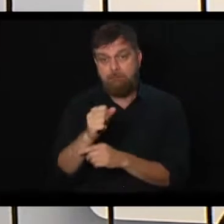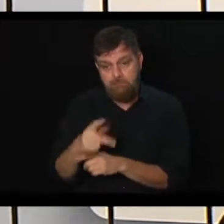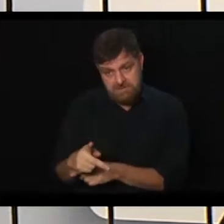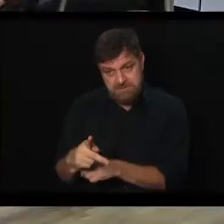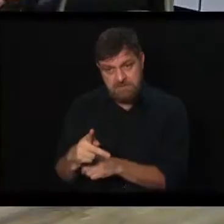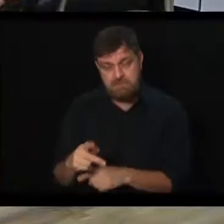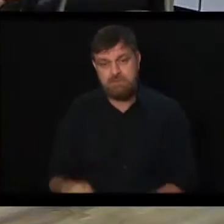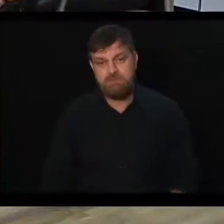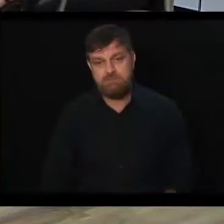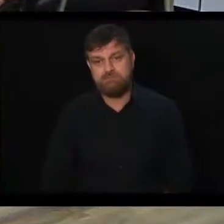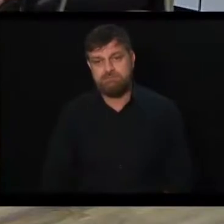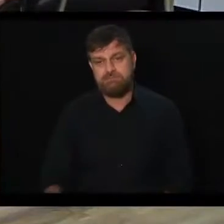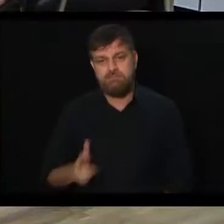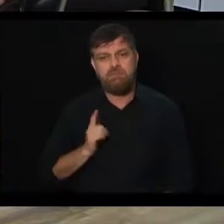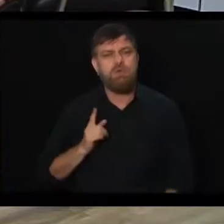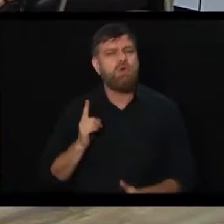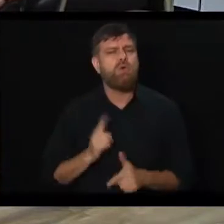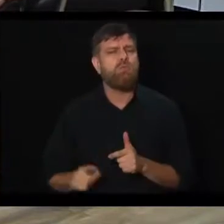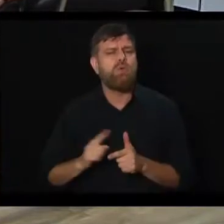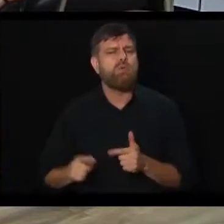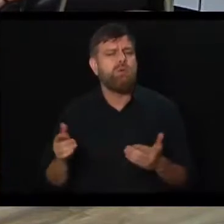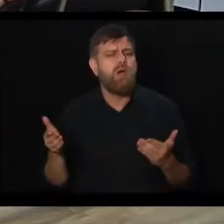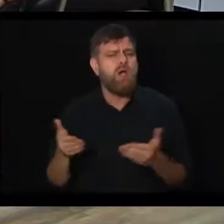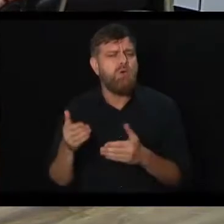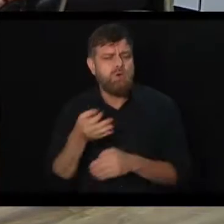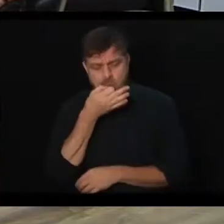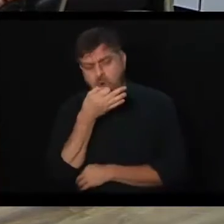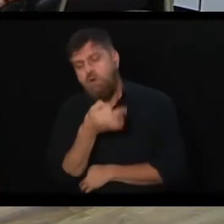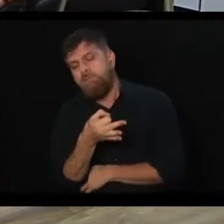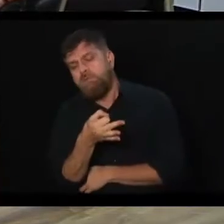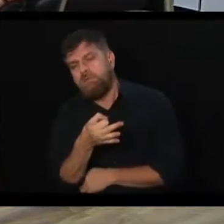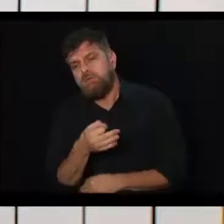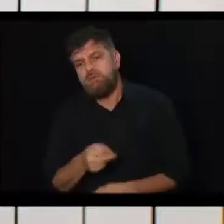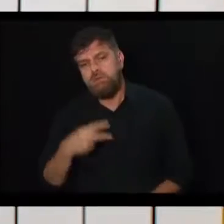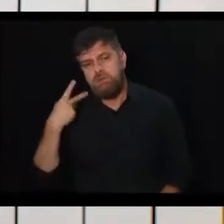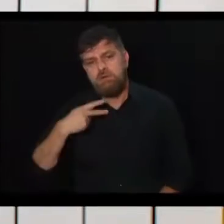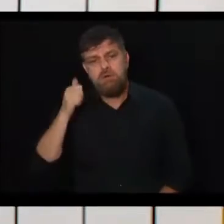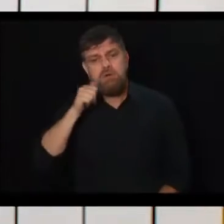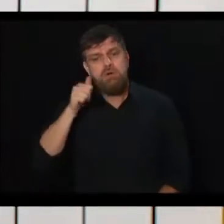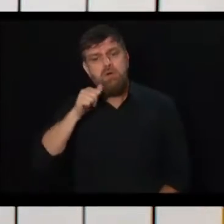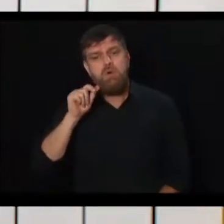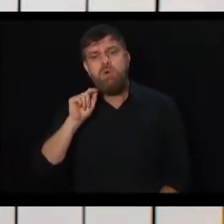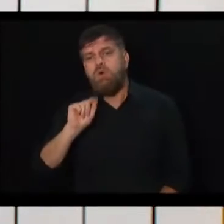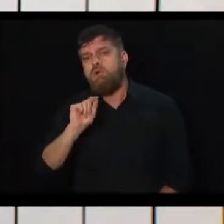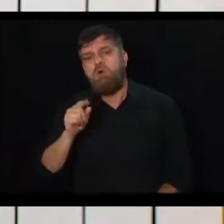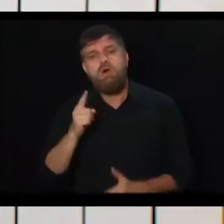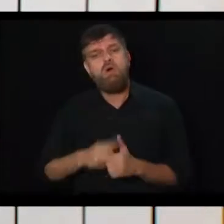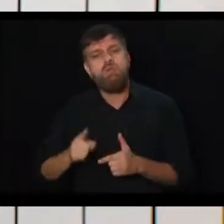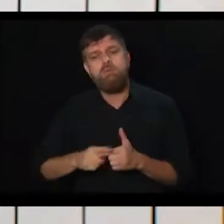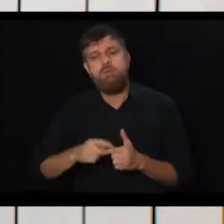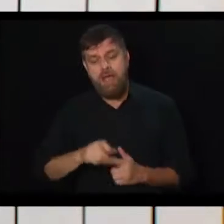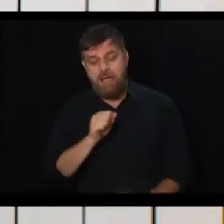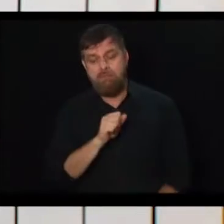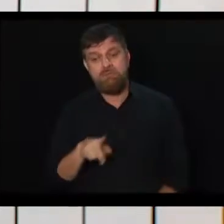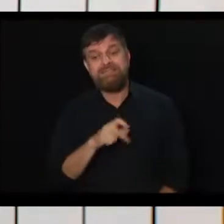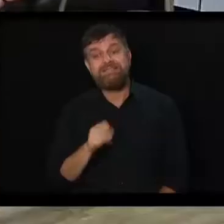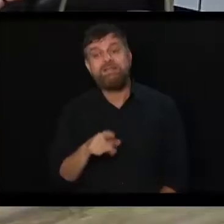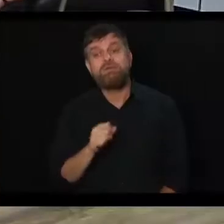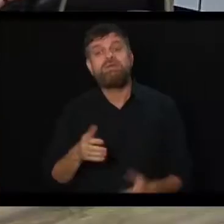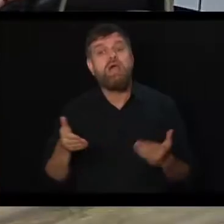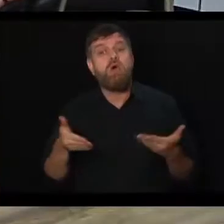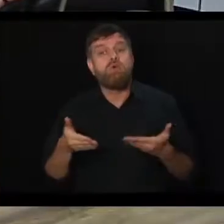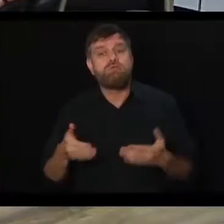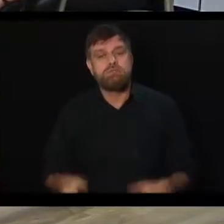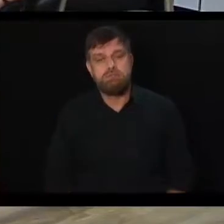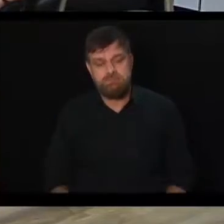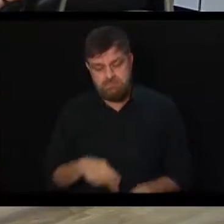A senhora falou da questão do problema. Hoje, na sua visão, vereadora, qual é o problema da Previdência no nosso país? Na